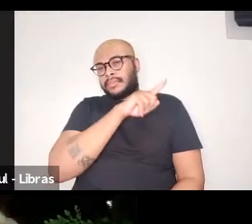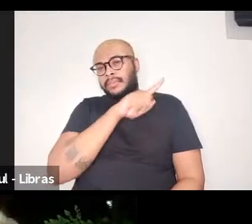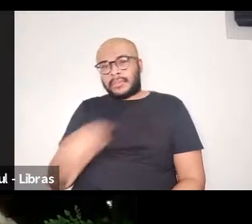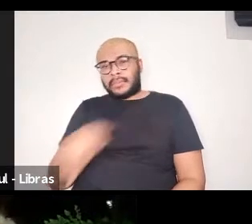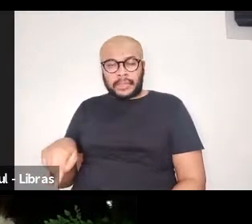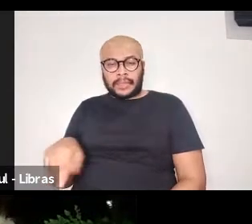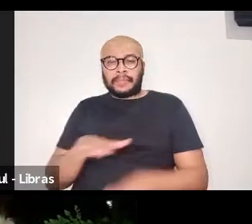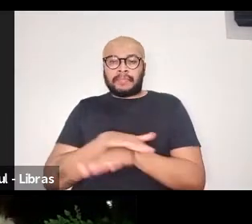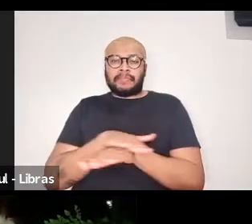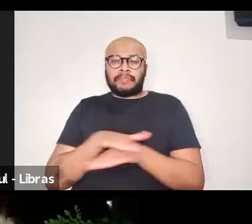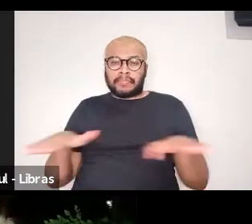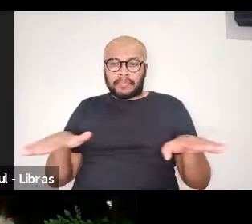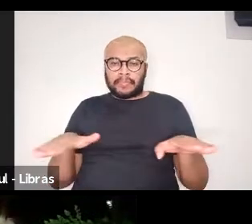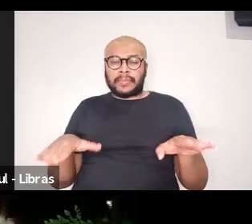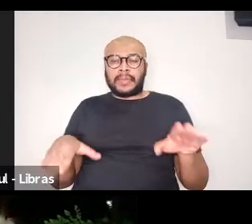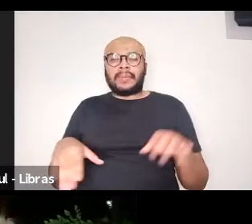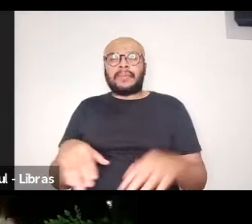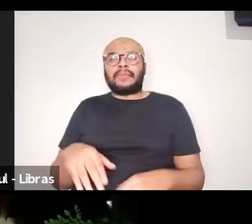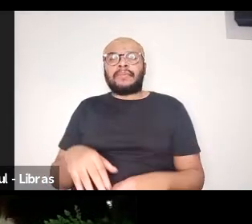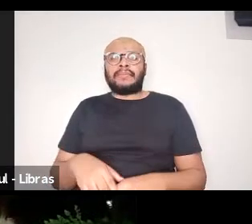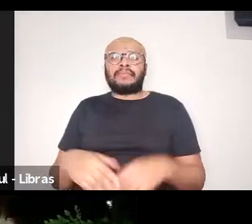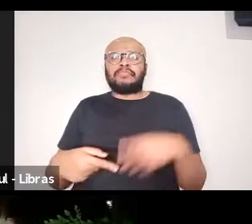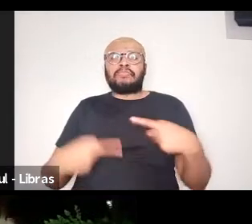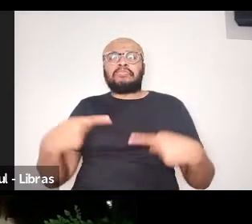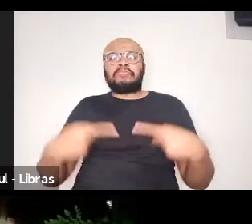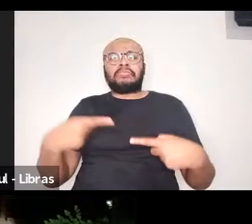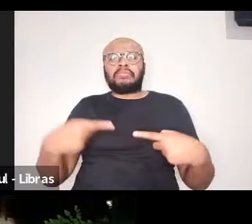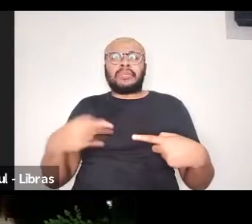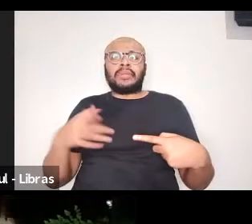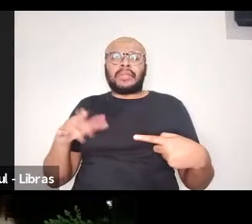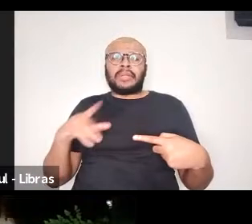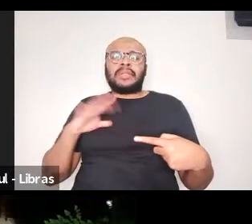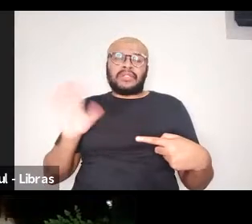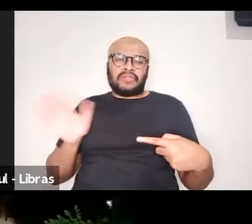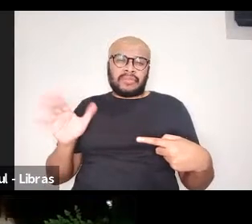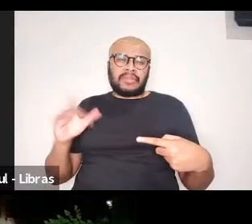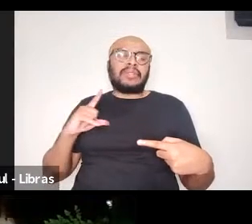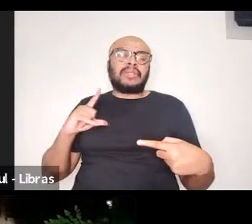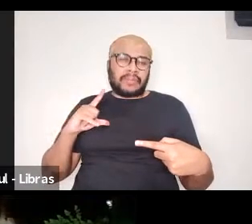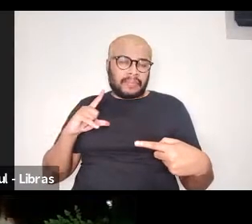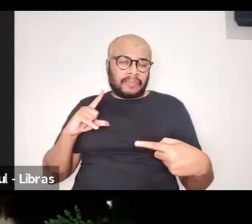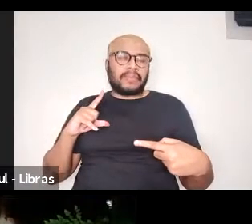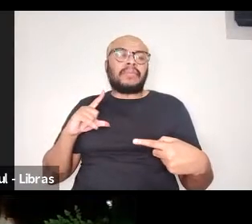essa política porque foi uma política que gerou muita, muita